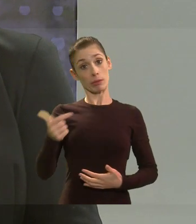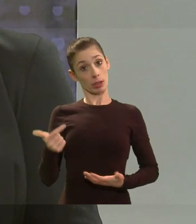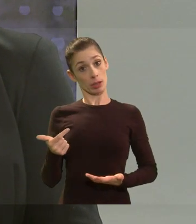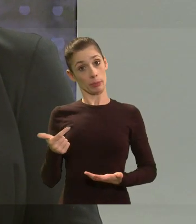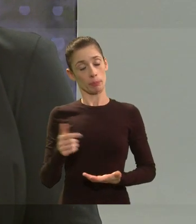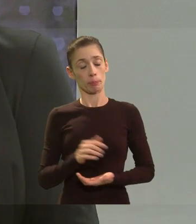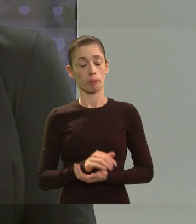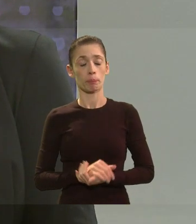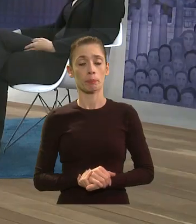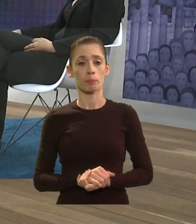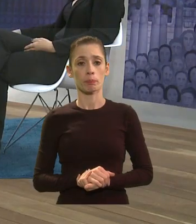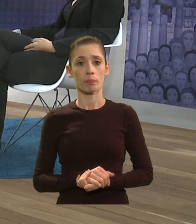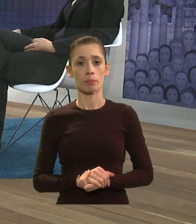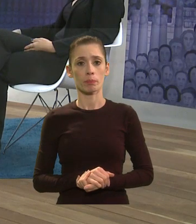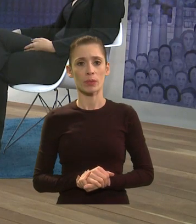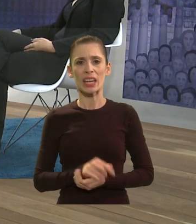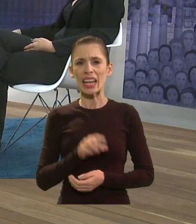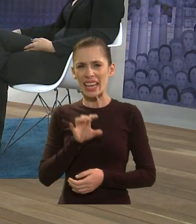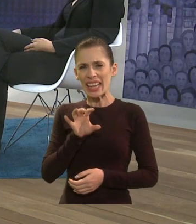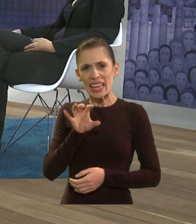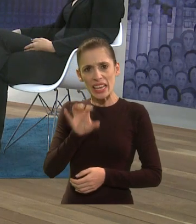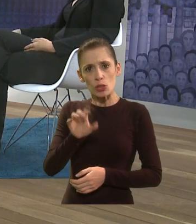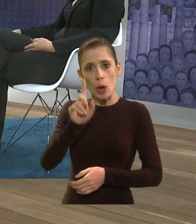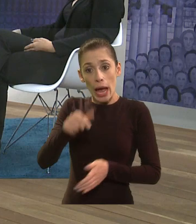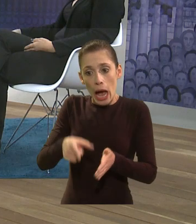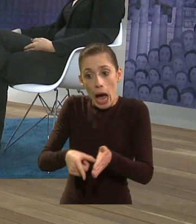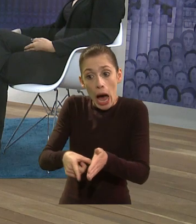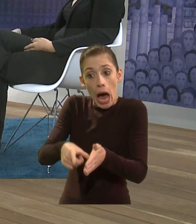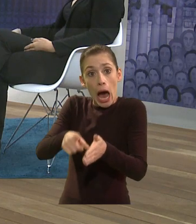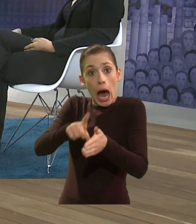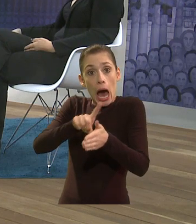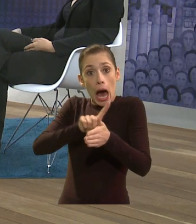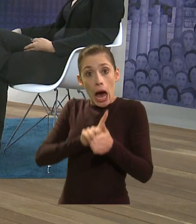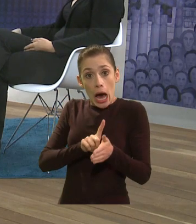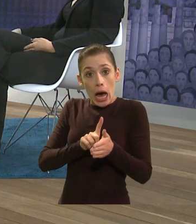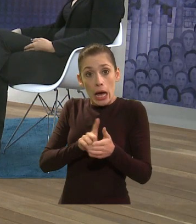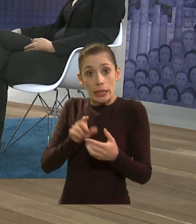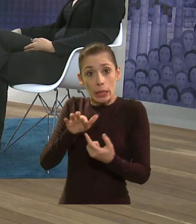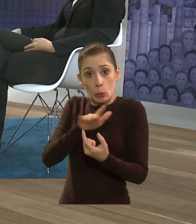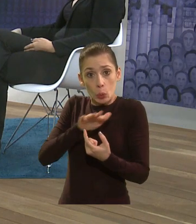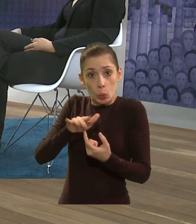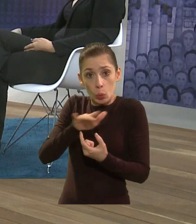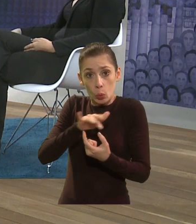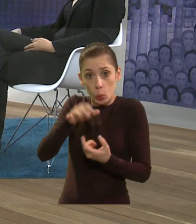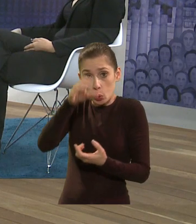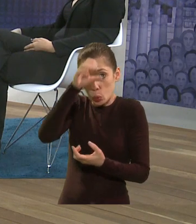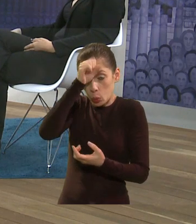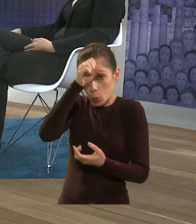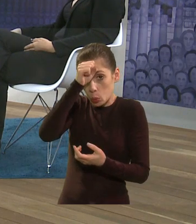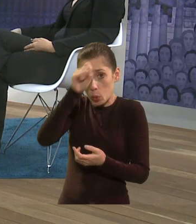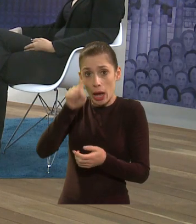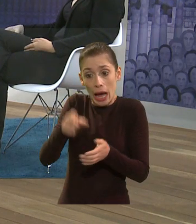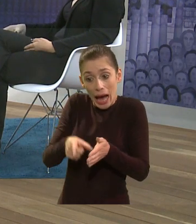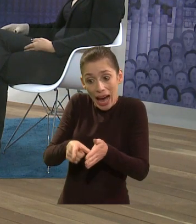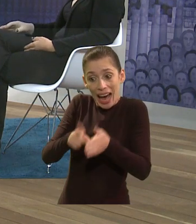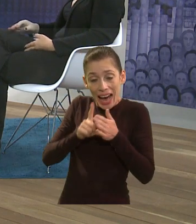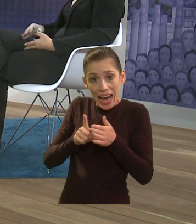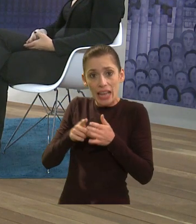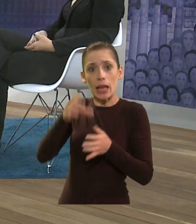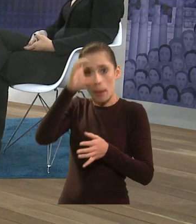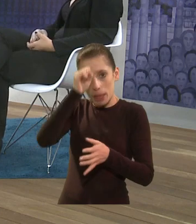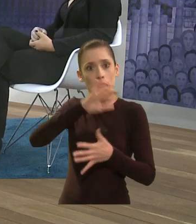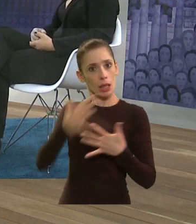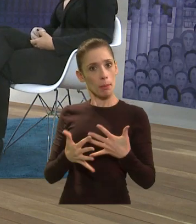condições ainda na pré-alfabetização antes de ser alfabetizada ela já tem condições de aprender a língua de sinais